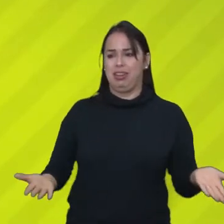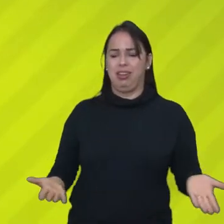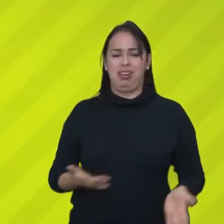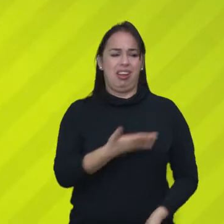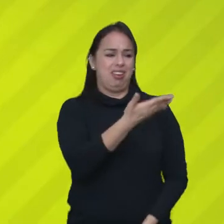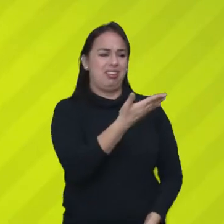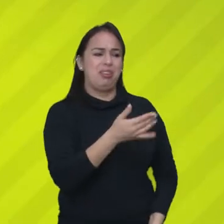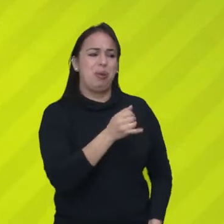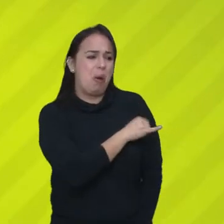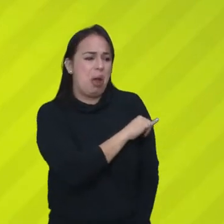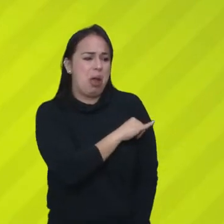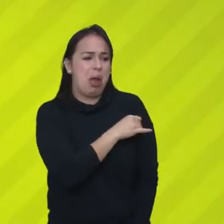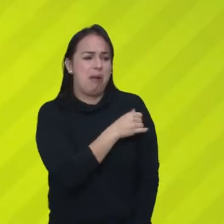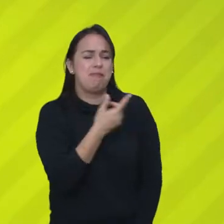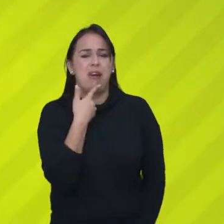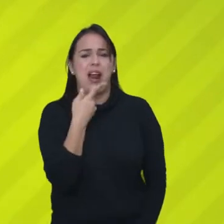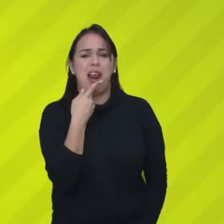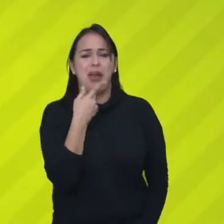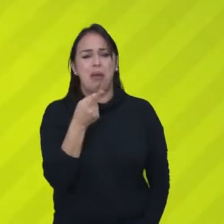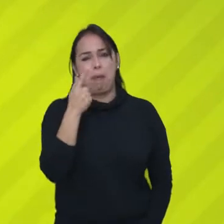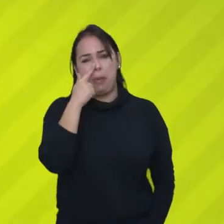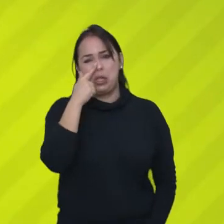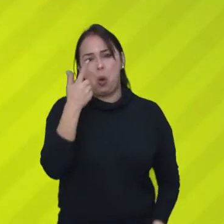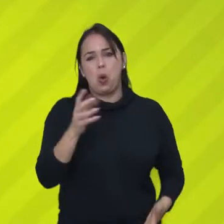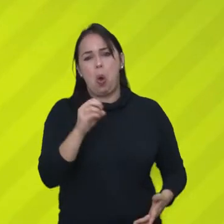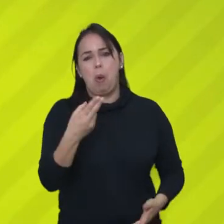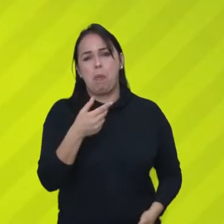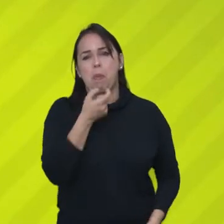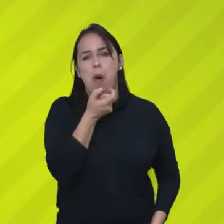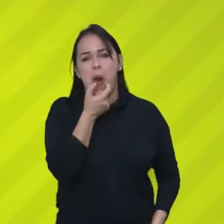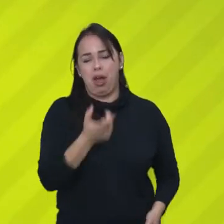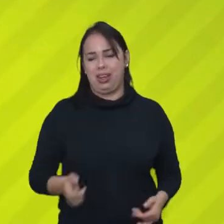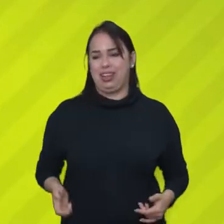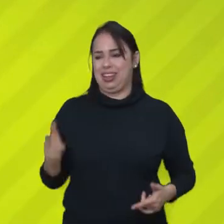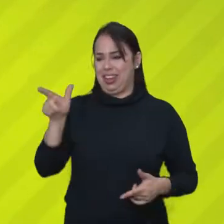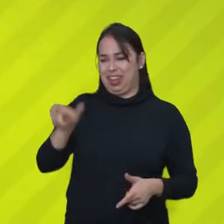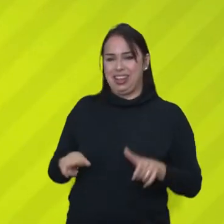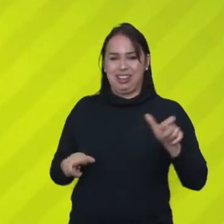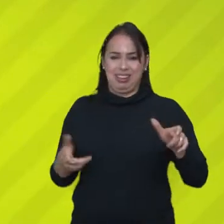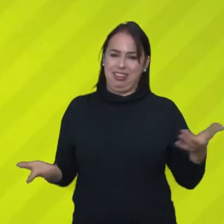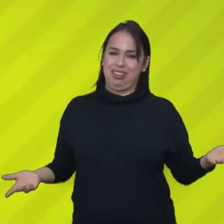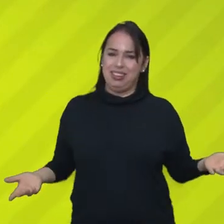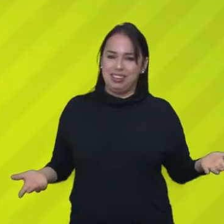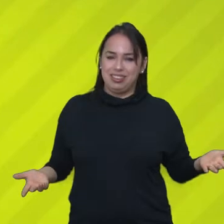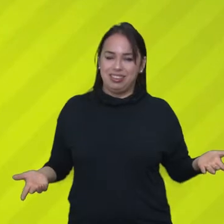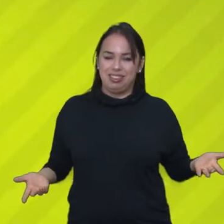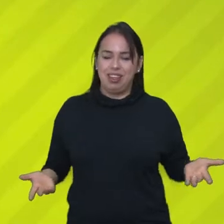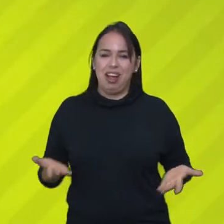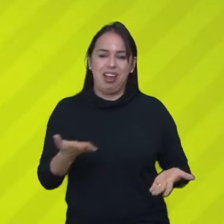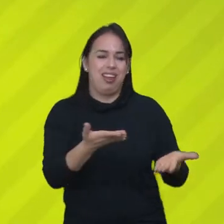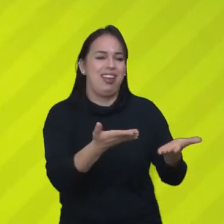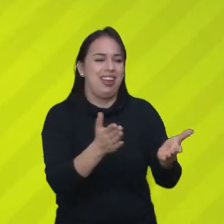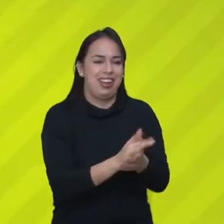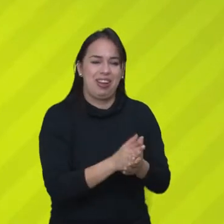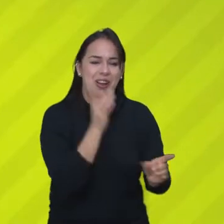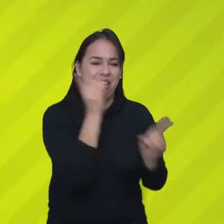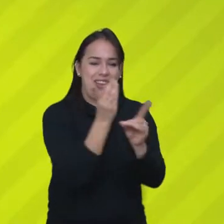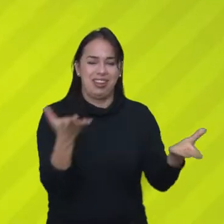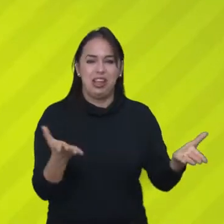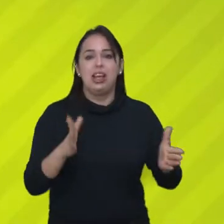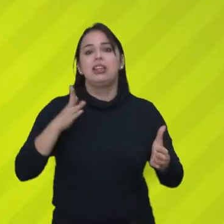Biscoito de Bolacha, né, irmão? Voltou agora, tá cheio de gracinha, hein? É, e quase que eu não te encontro aqui, né, ô Soberano?